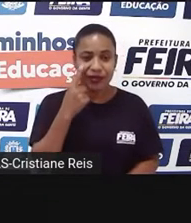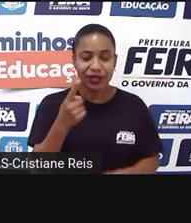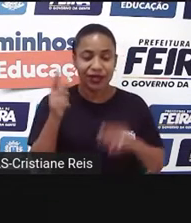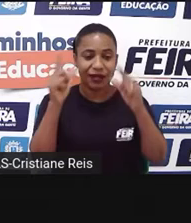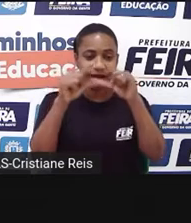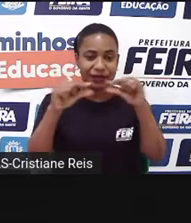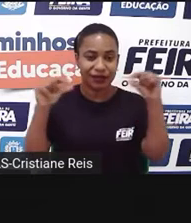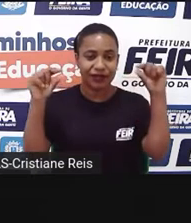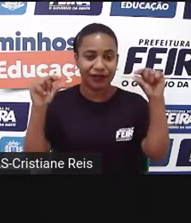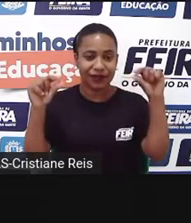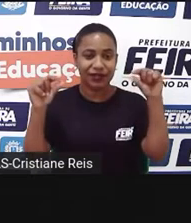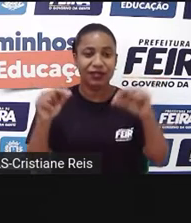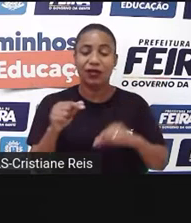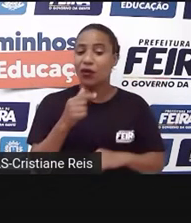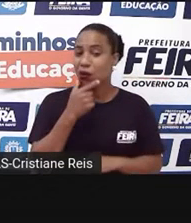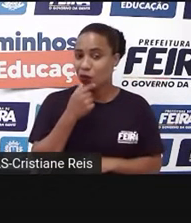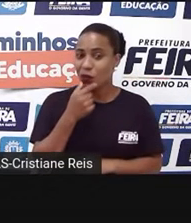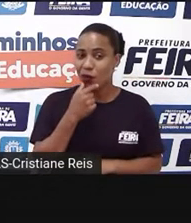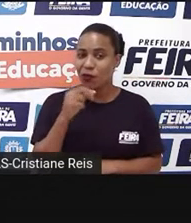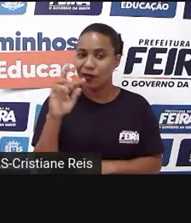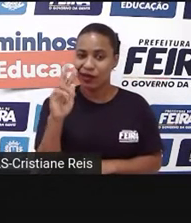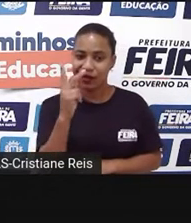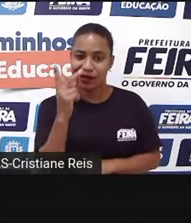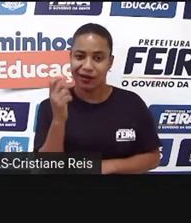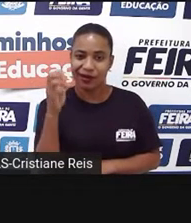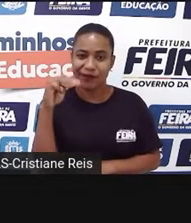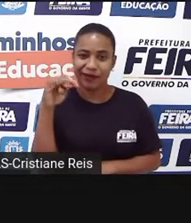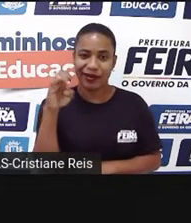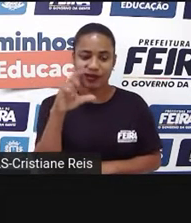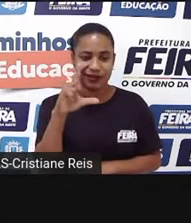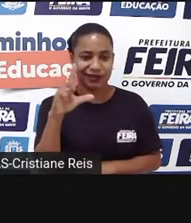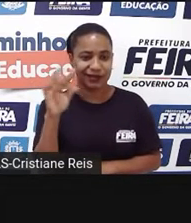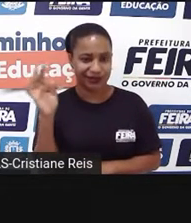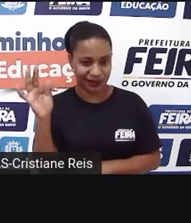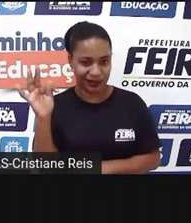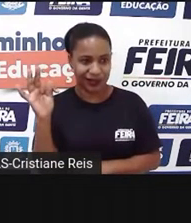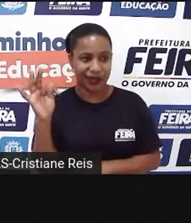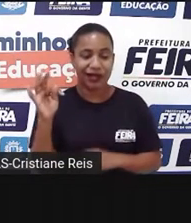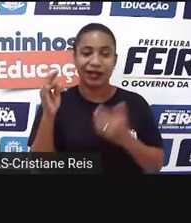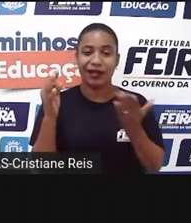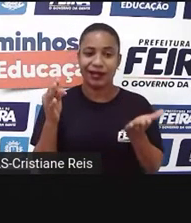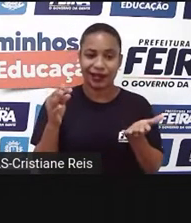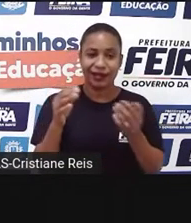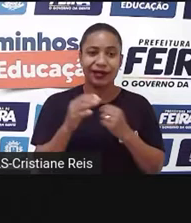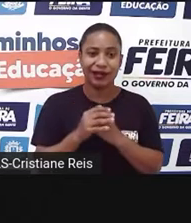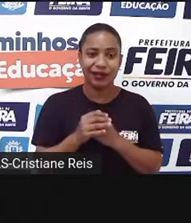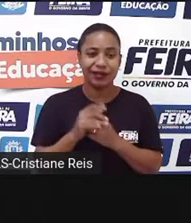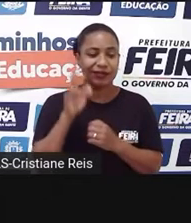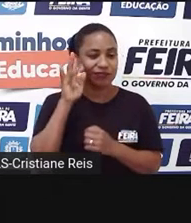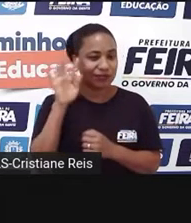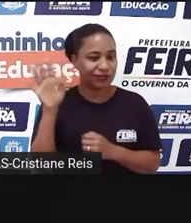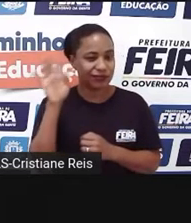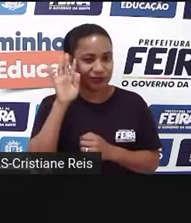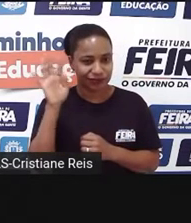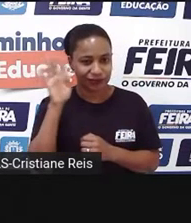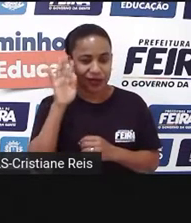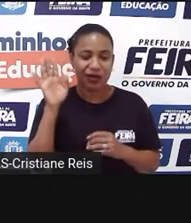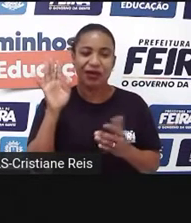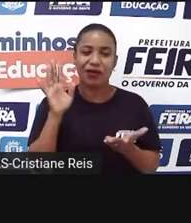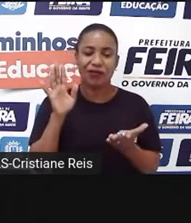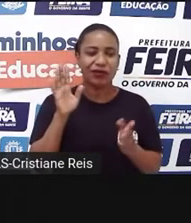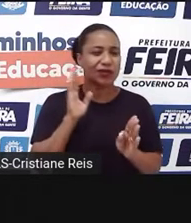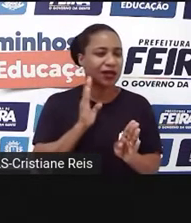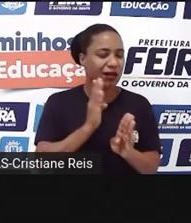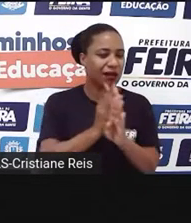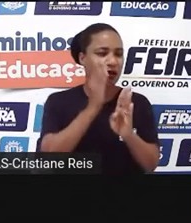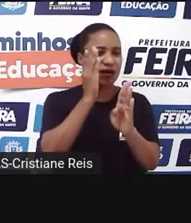dita por Hamlet nesse período, nesse processo em que ele estava se questionando, logo depois que ele descobriu